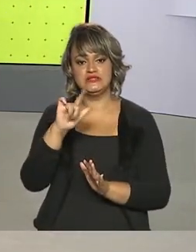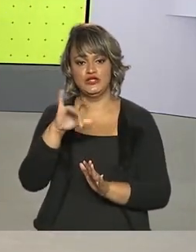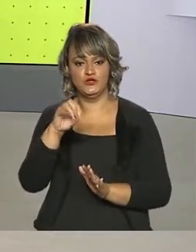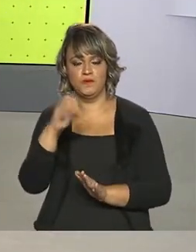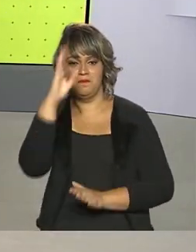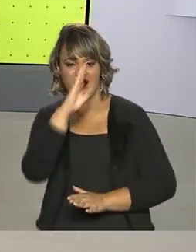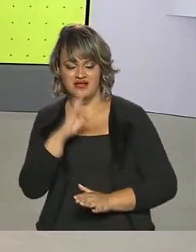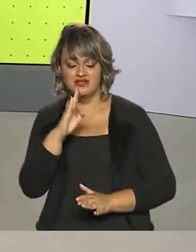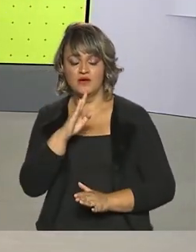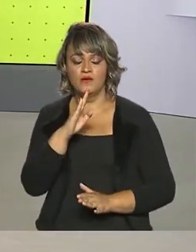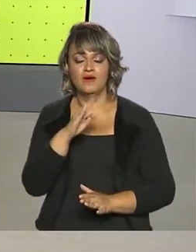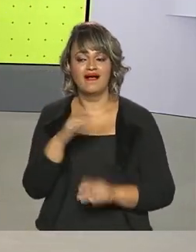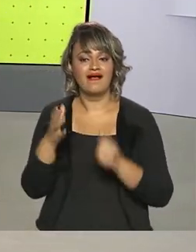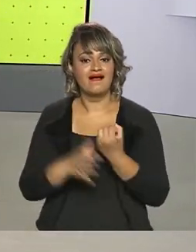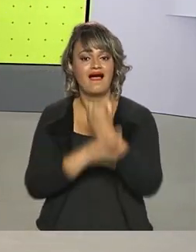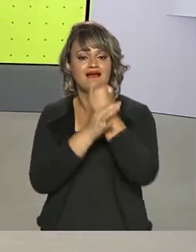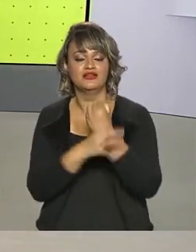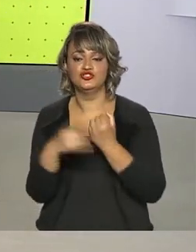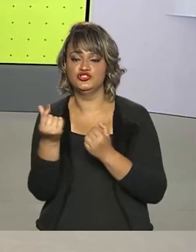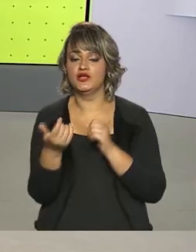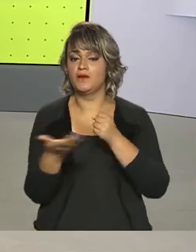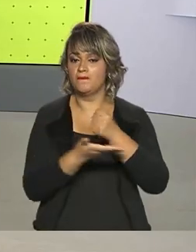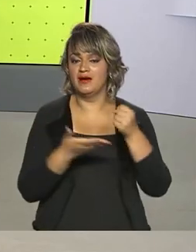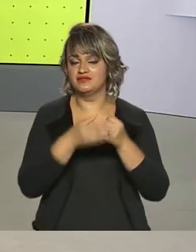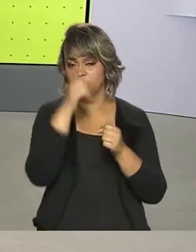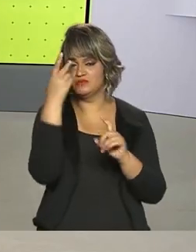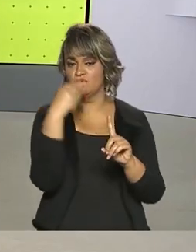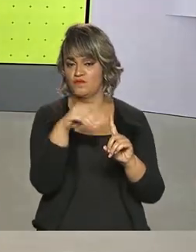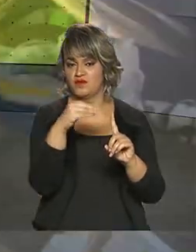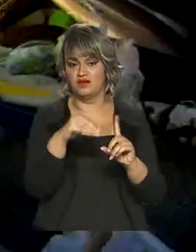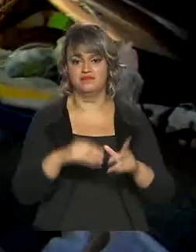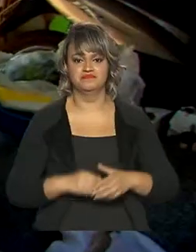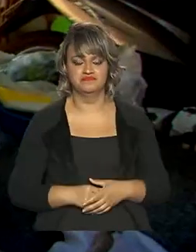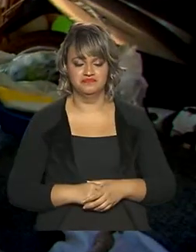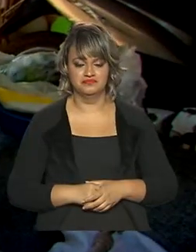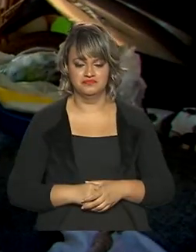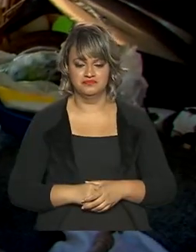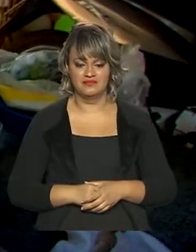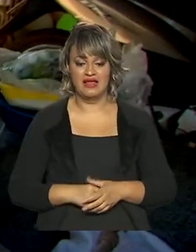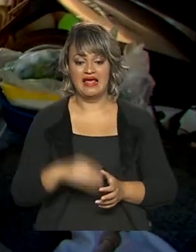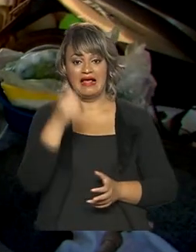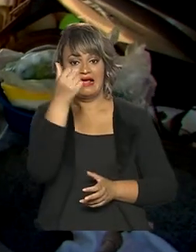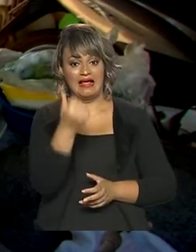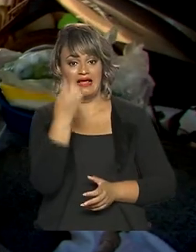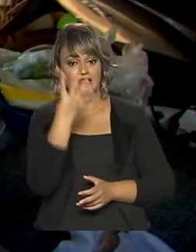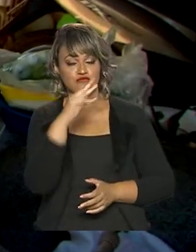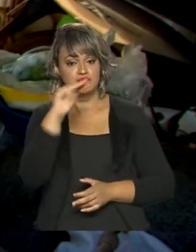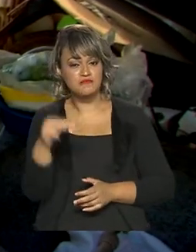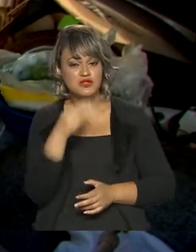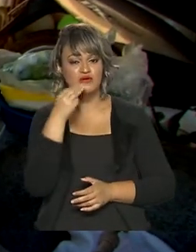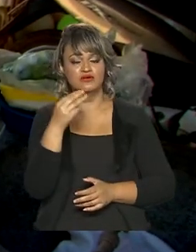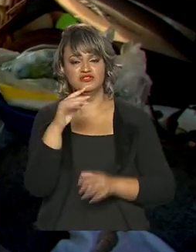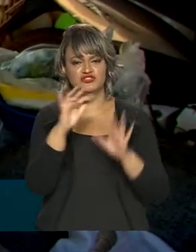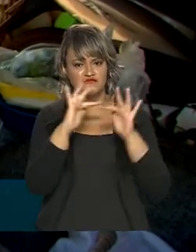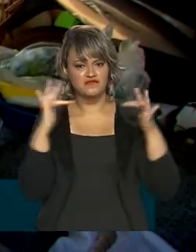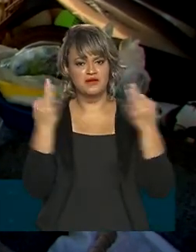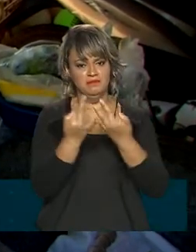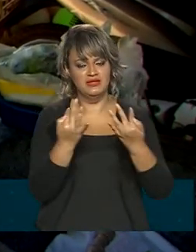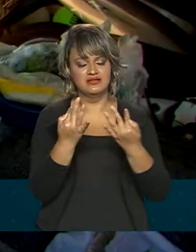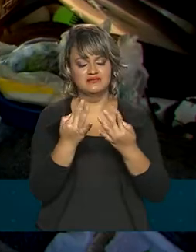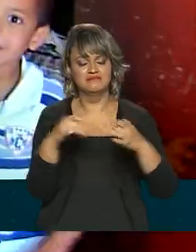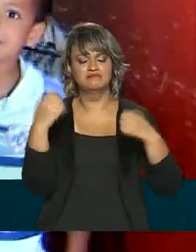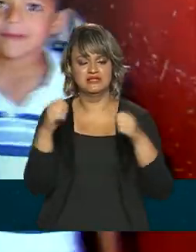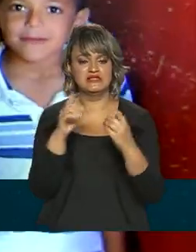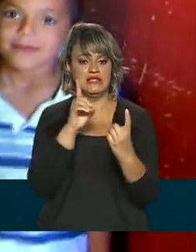governo federal garante renda básica aos mais vulneráveis. 14 milhões e meio de famílias são